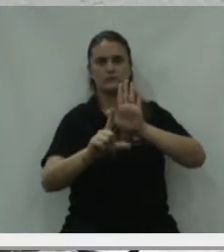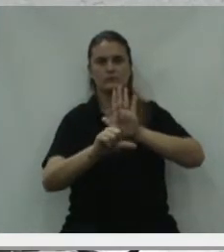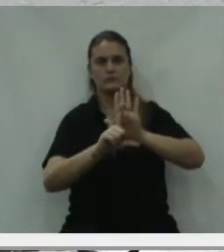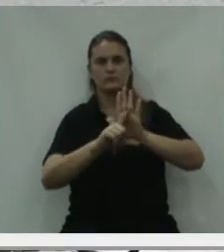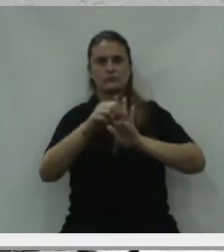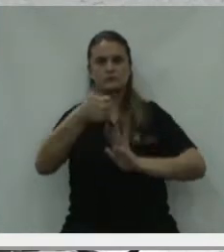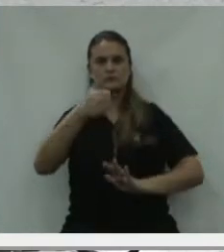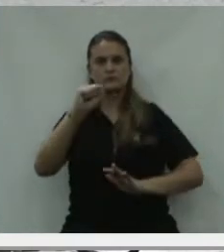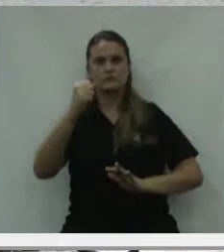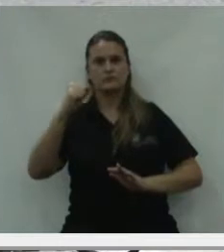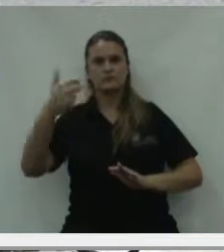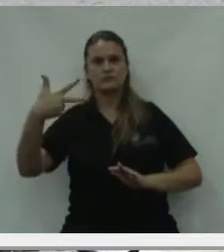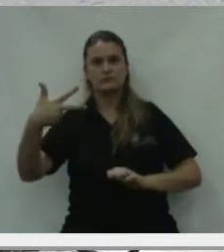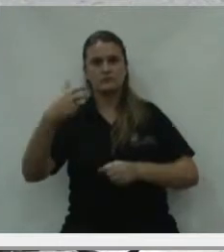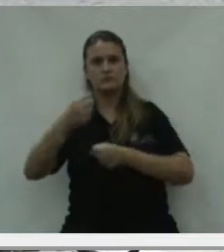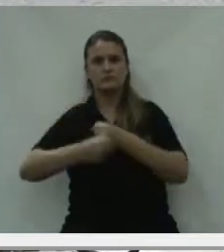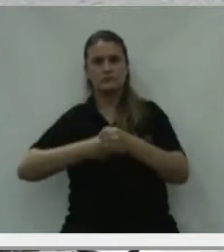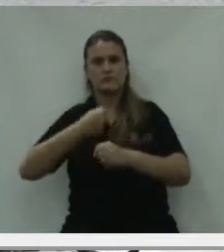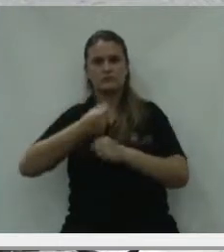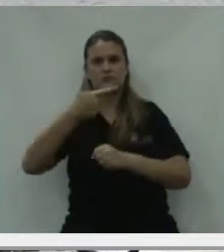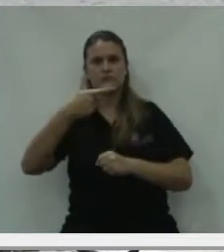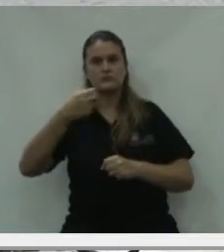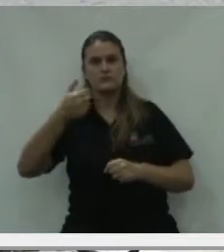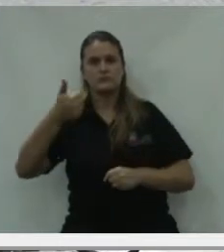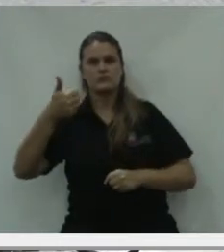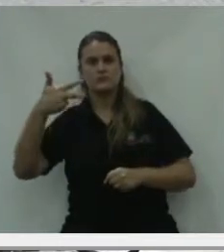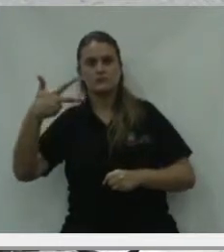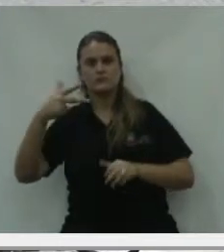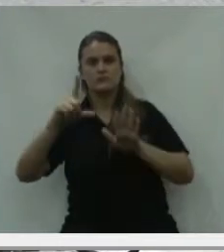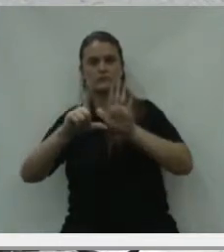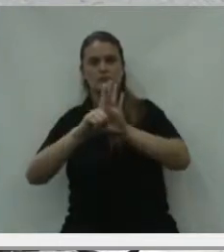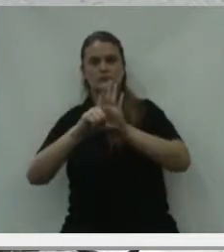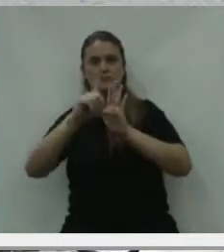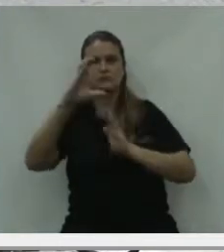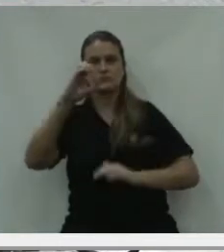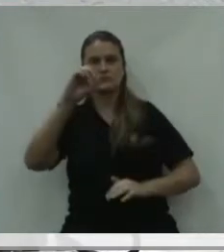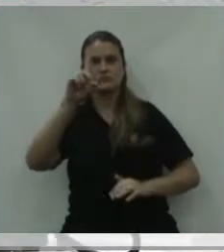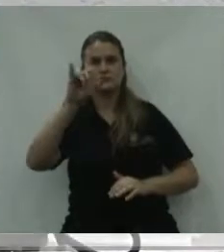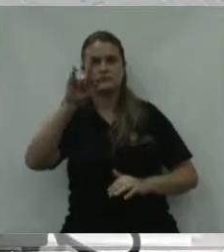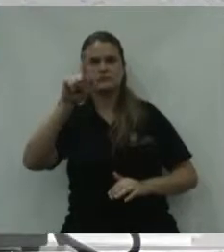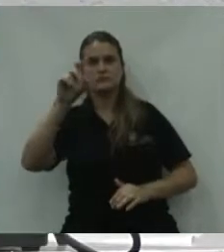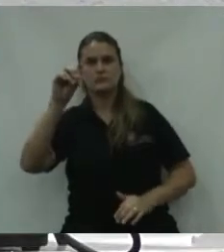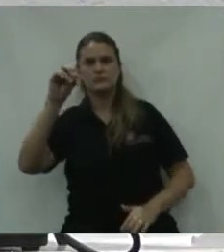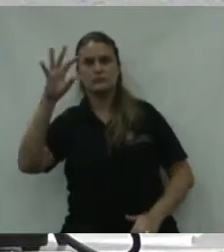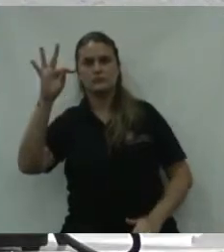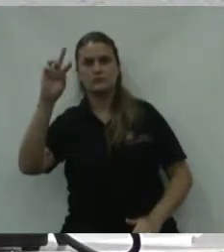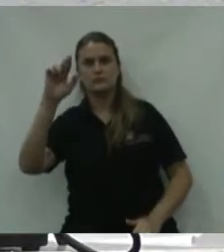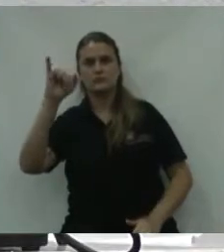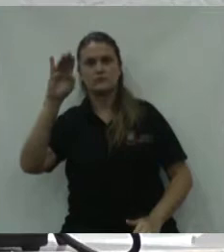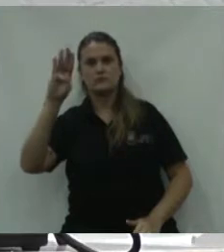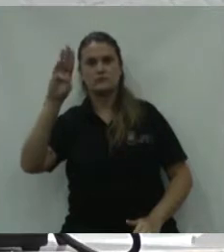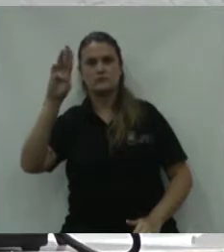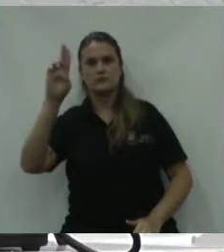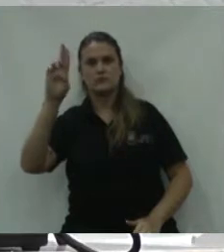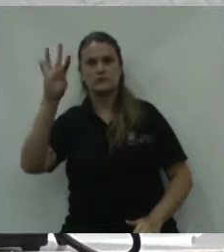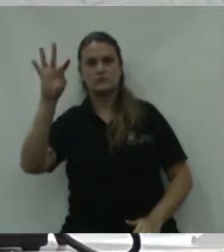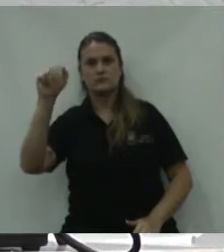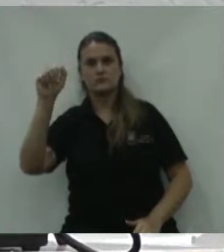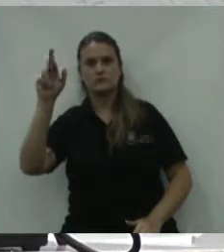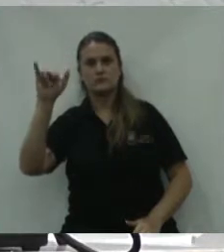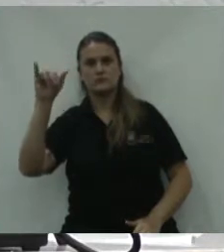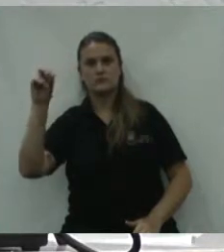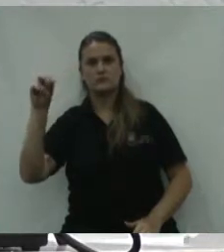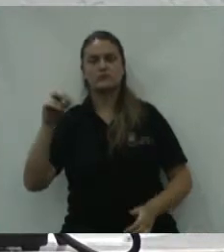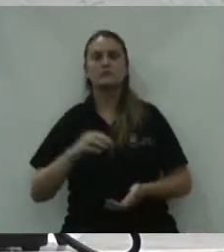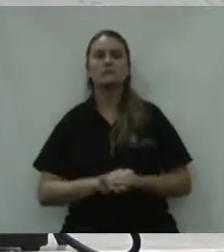artigo 183 da lei complementar nº 13 barra 2013, Código Tributário